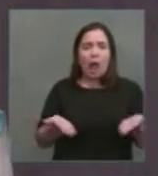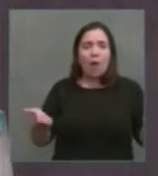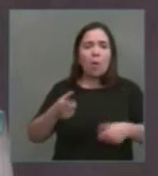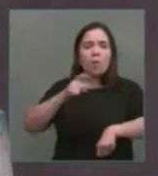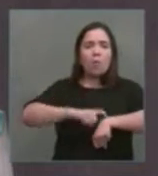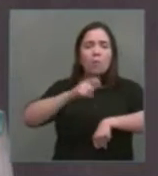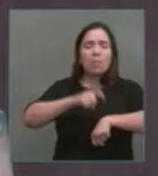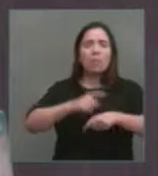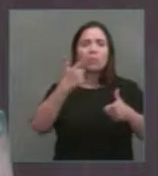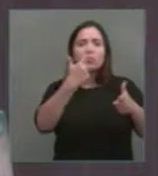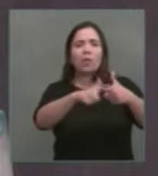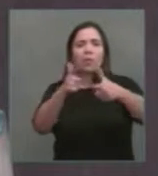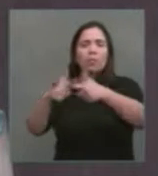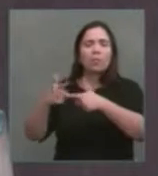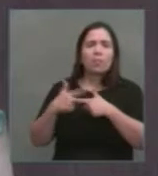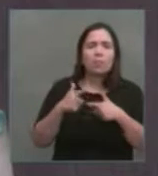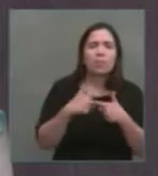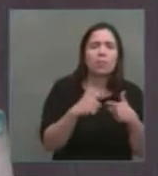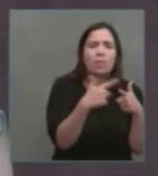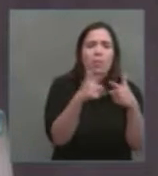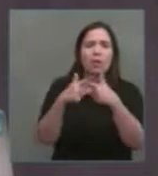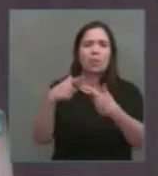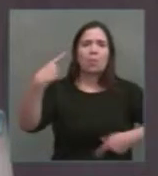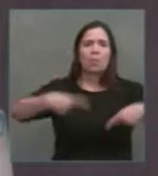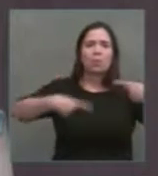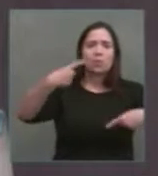instabilidade geopolítica internacional.